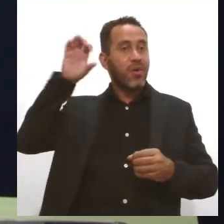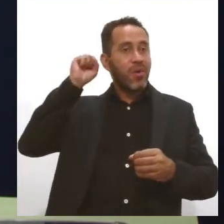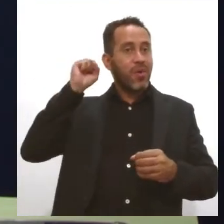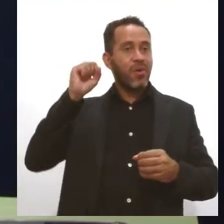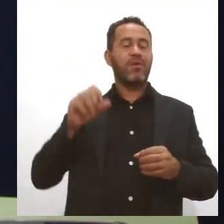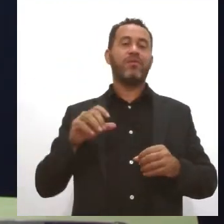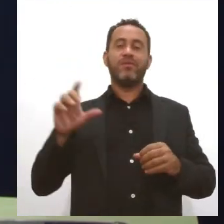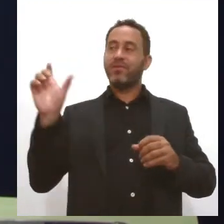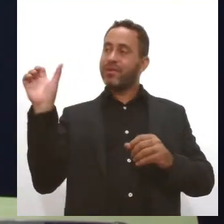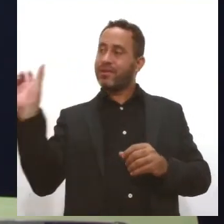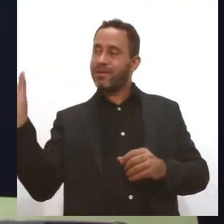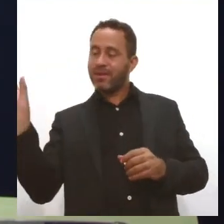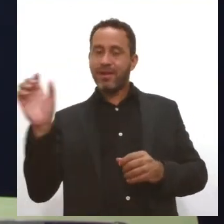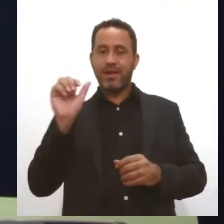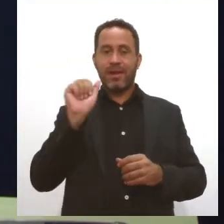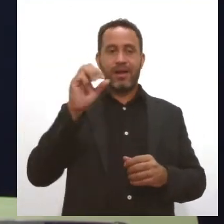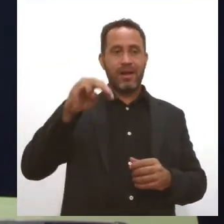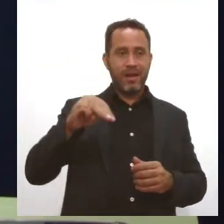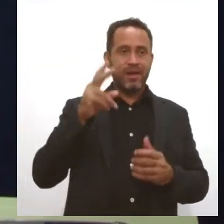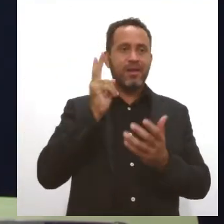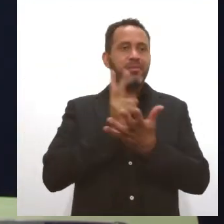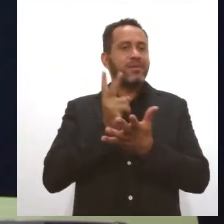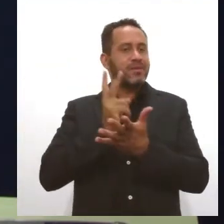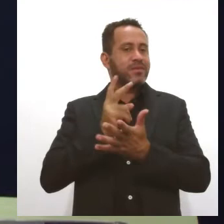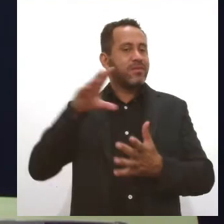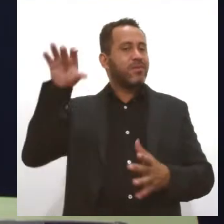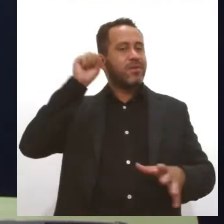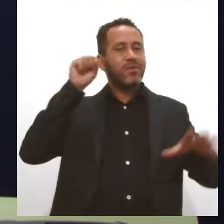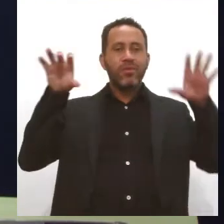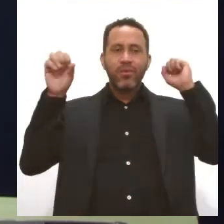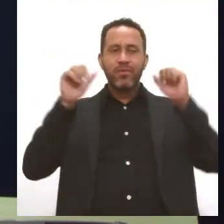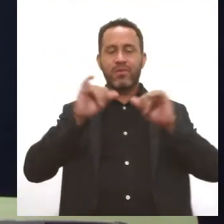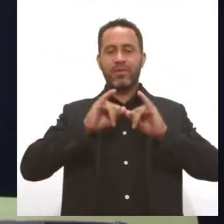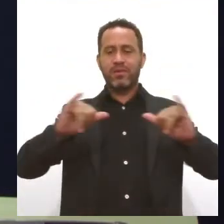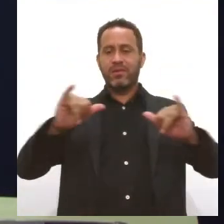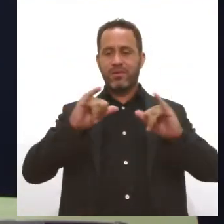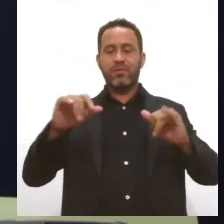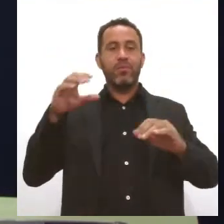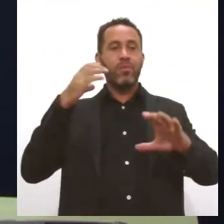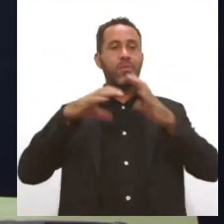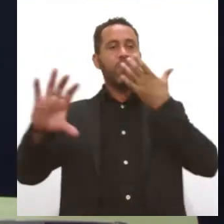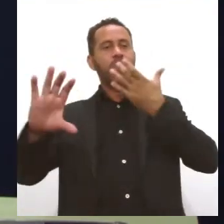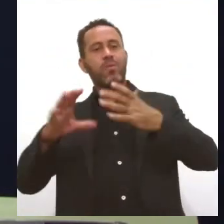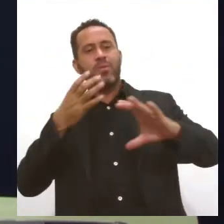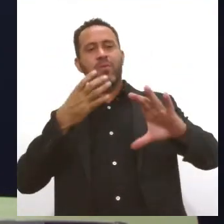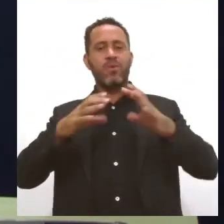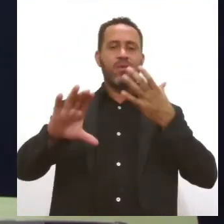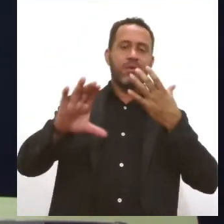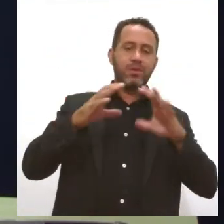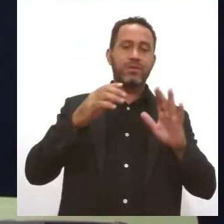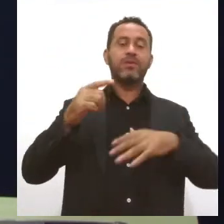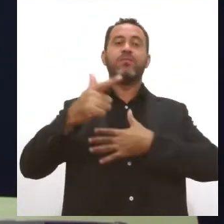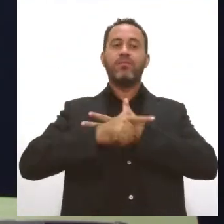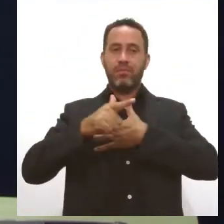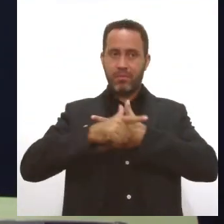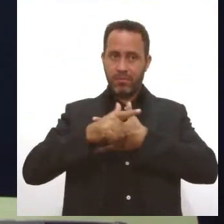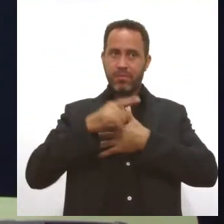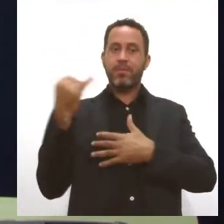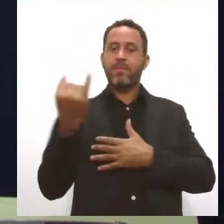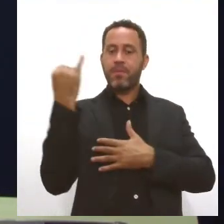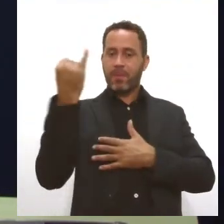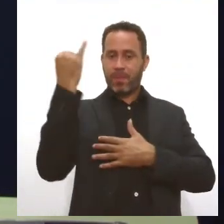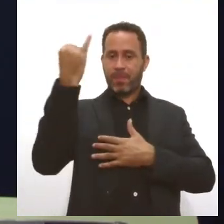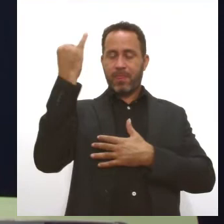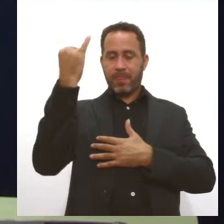ligadinho na AM, sempre as pessoas estão ouvindo as notícias, ouvindo música. A rádio tem um papel muito importante, principalmente,